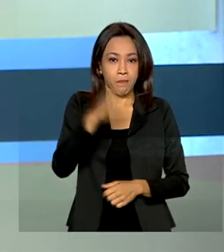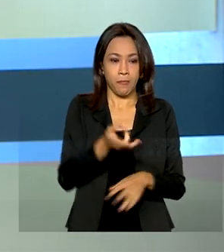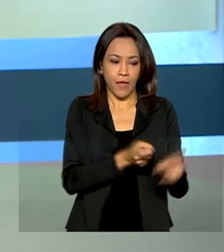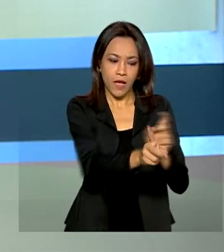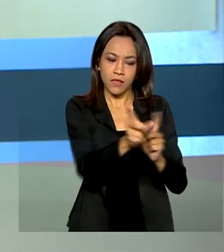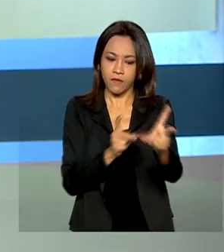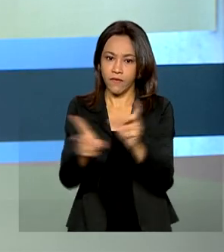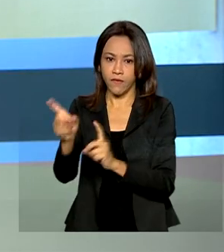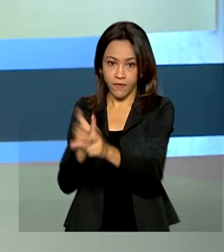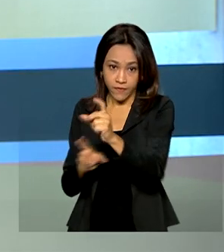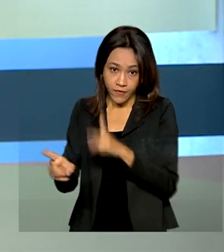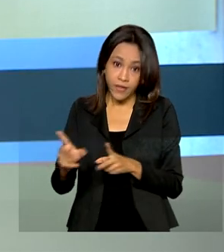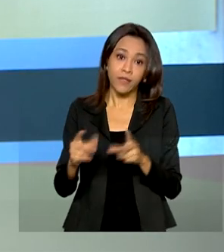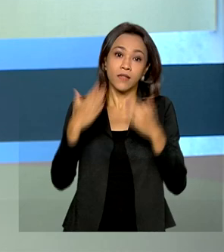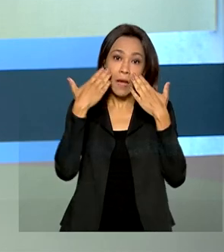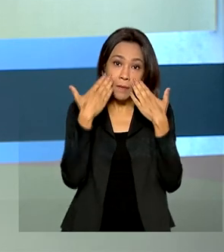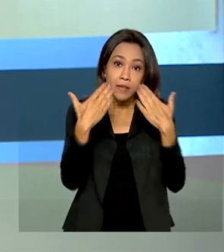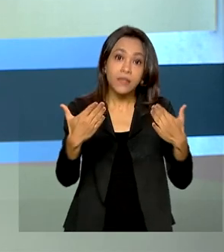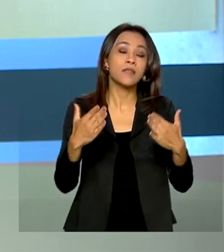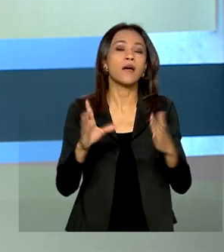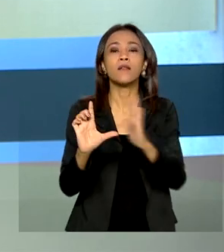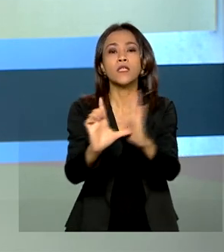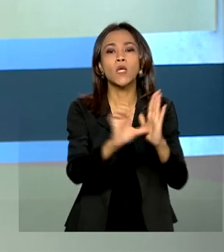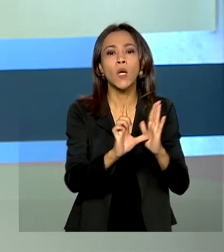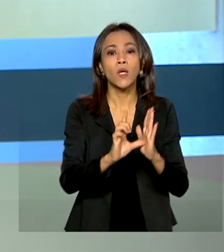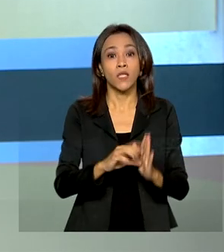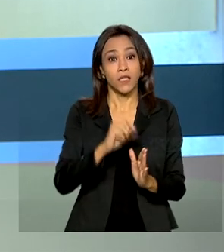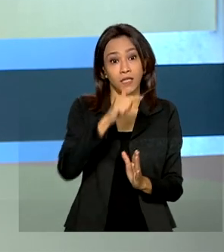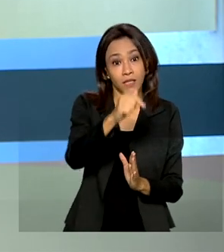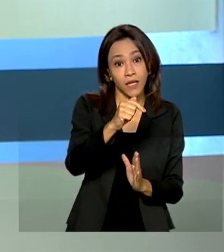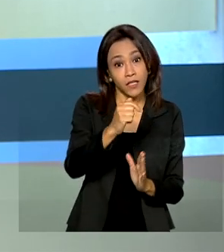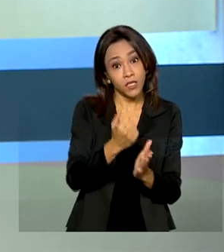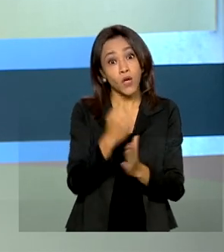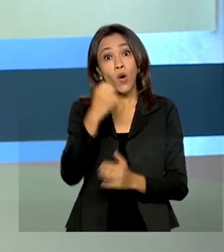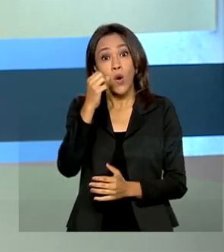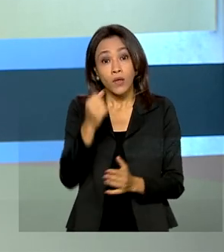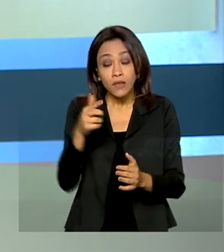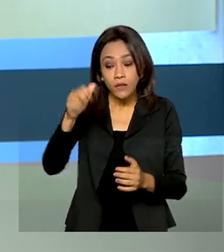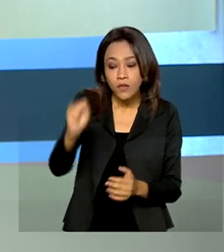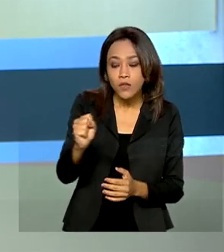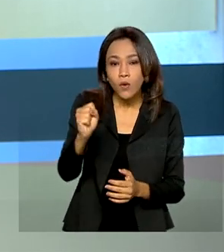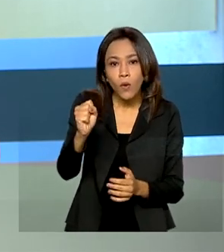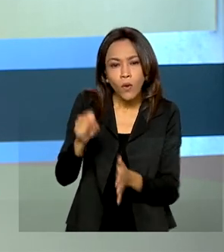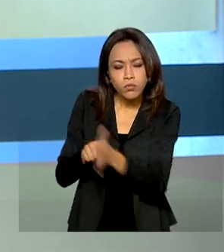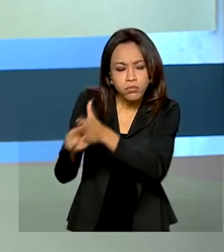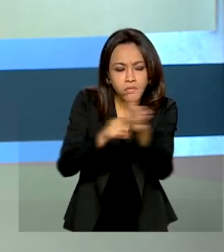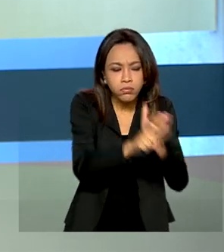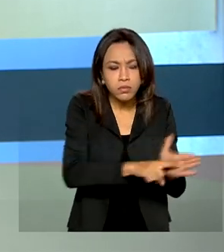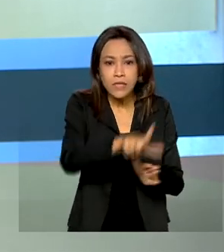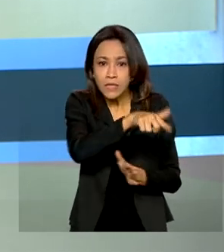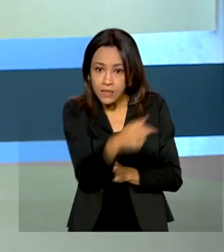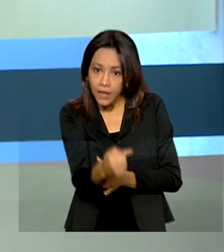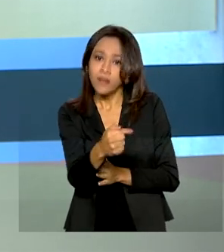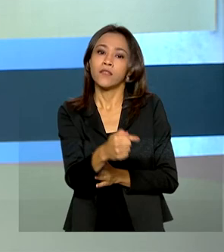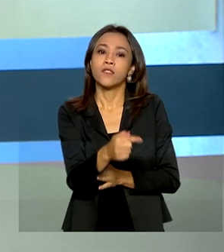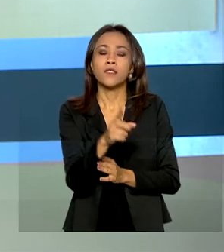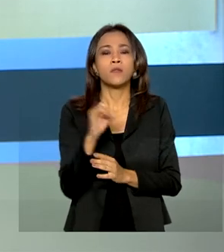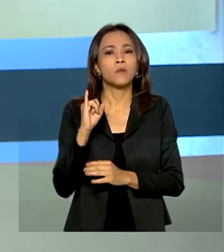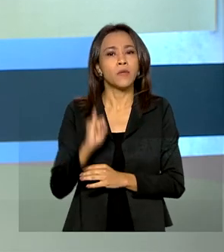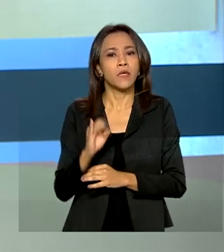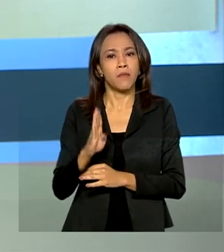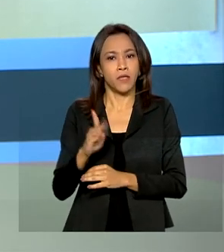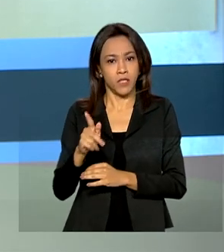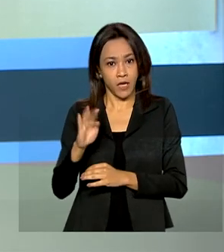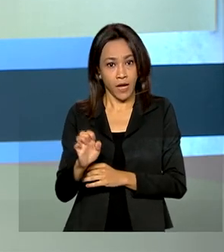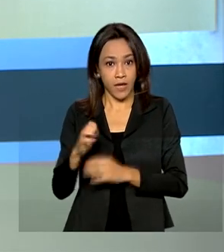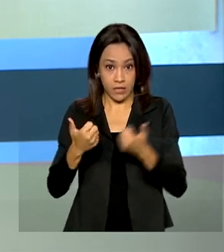no comércio varejista apresentaram aumento em sete das oito atividades pesquisadas pelo IBGE em abril. Quem comenta os motivos